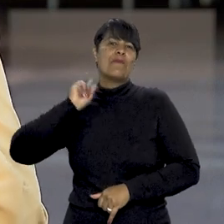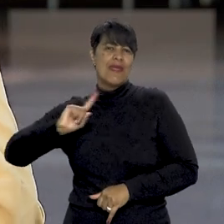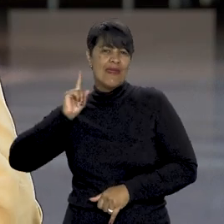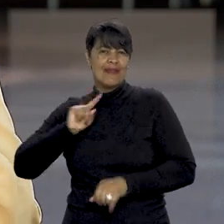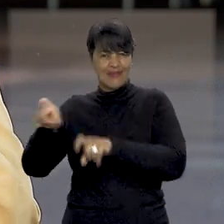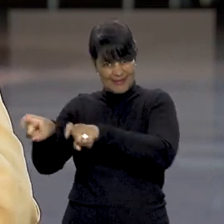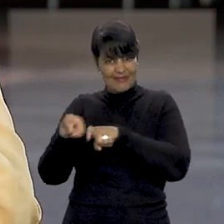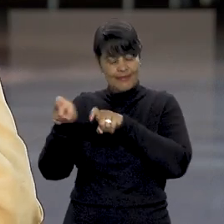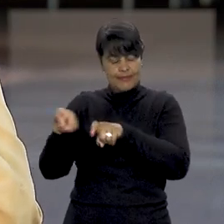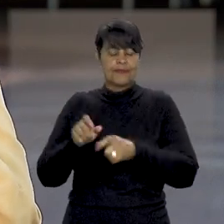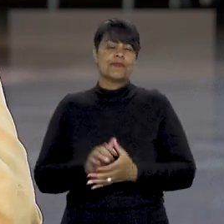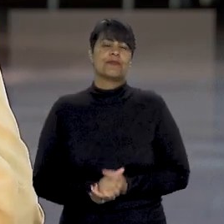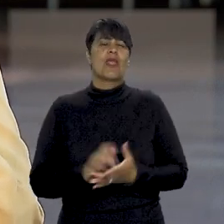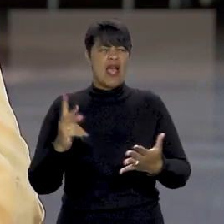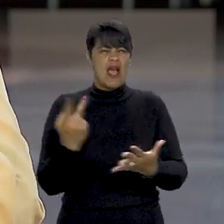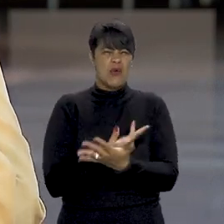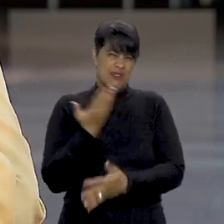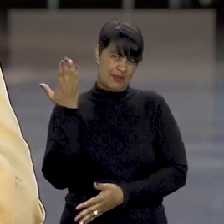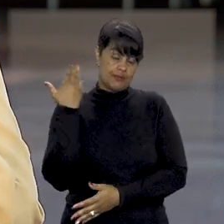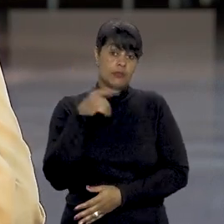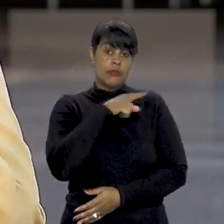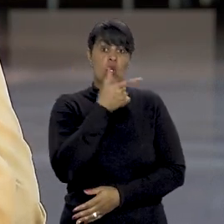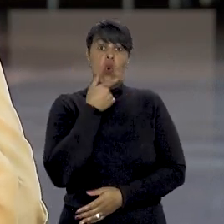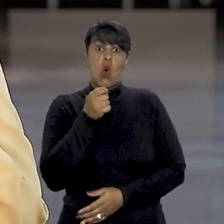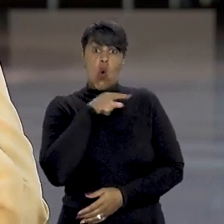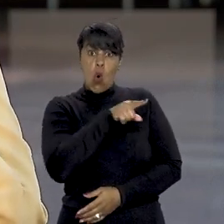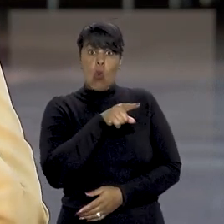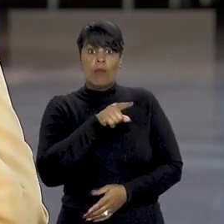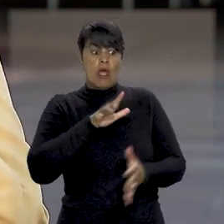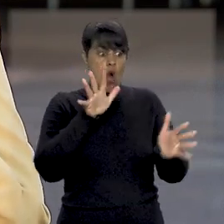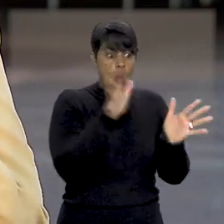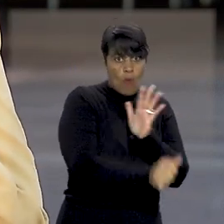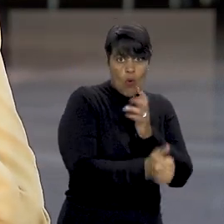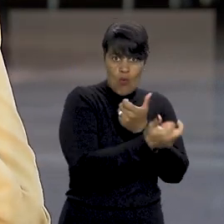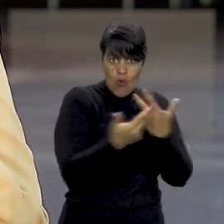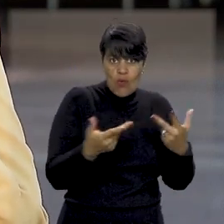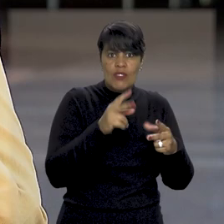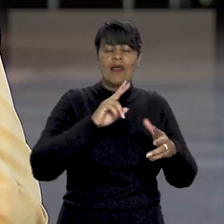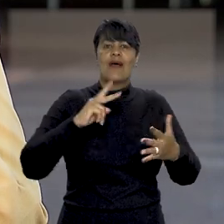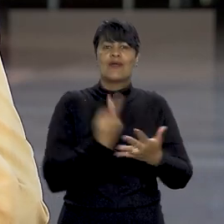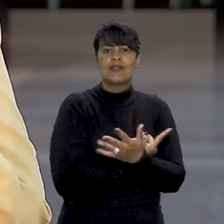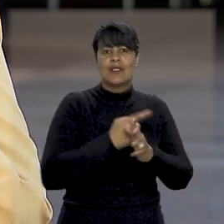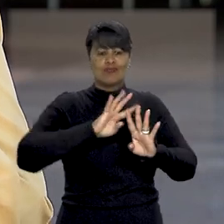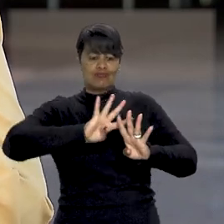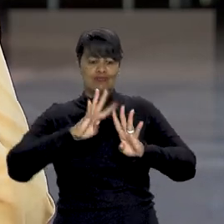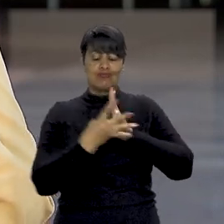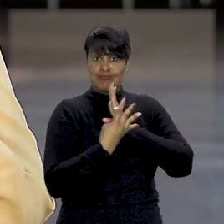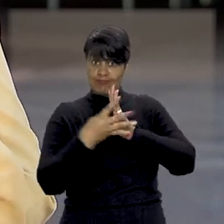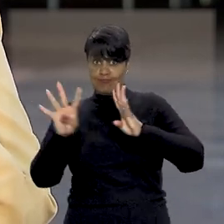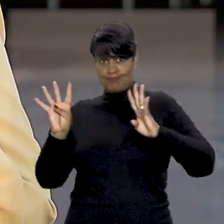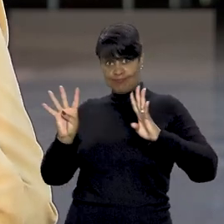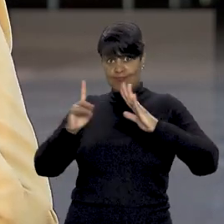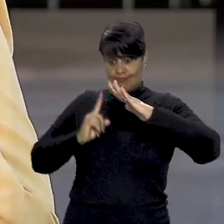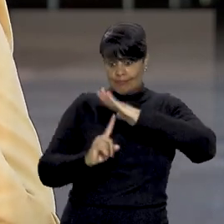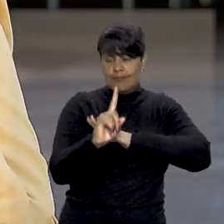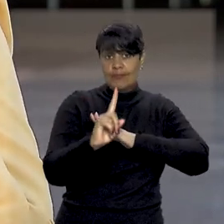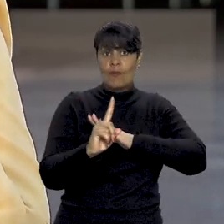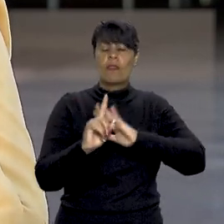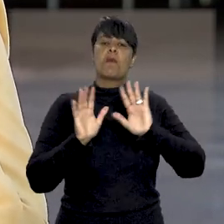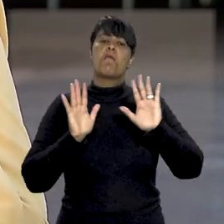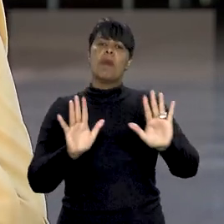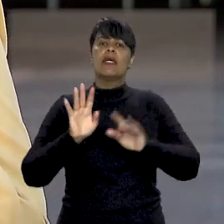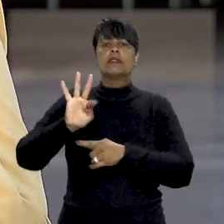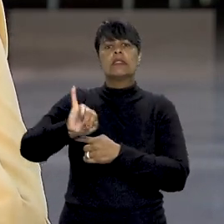O homem foi condenado a pena de um ano de reclusão em regime aberto. Ao julgar a apelação, o Tribunal de Justiça de